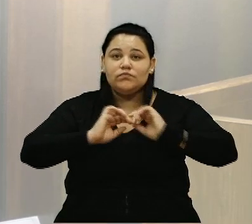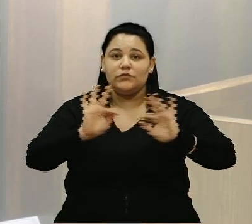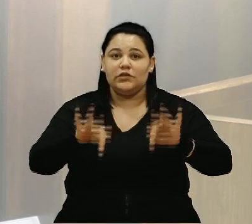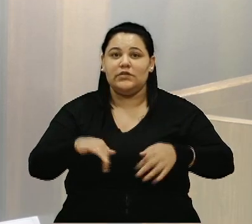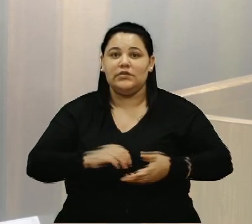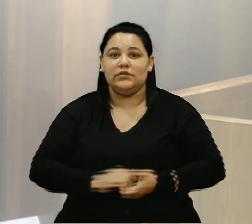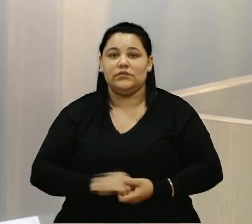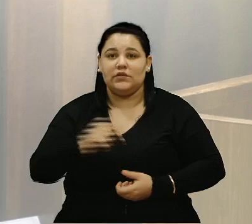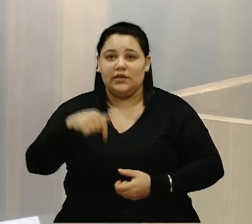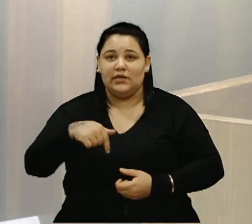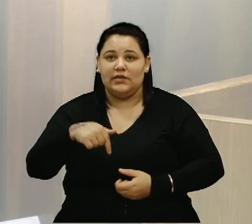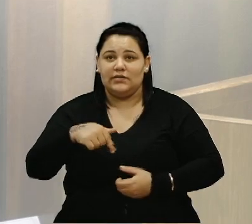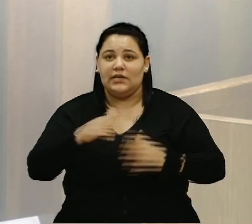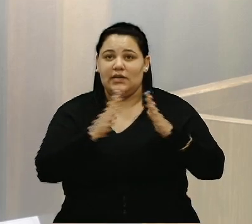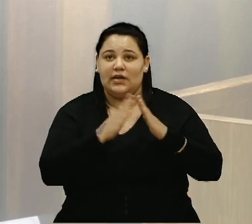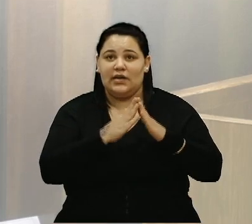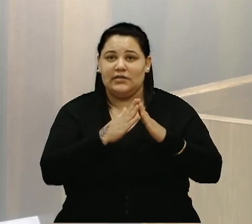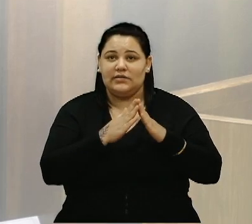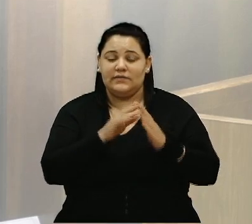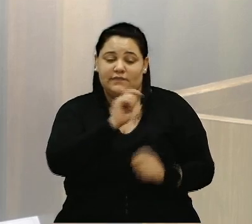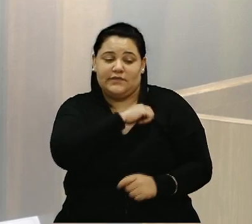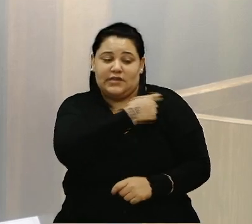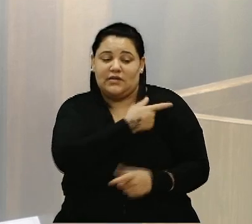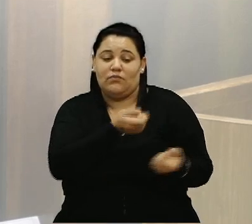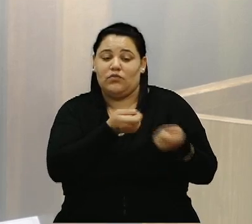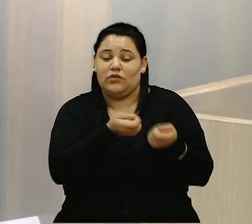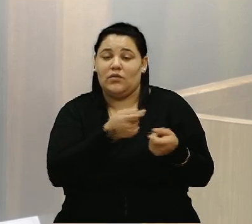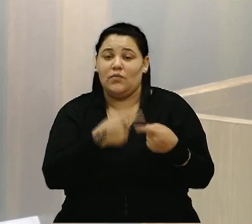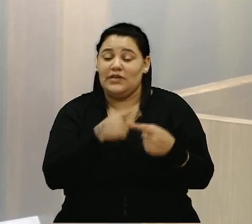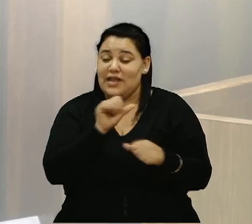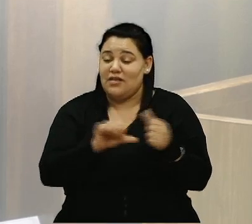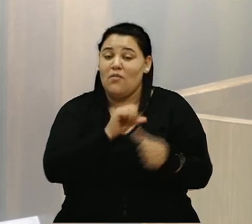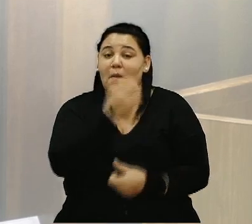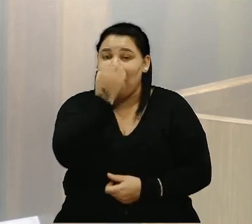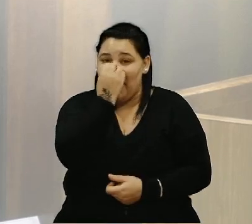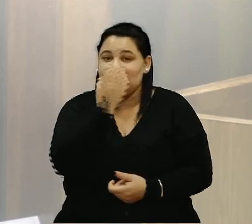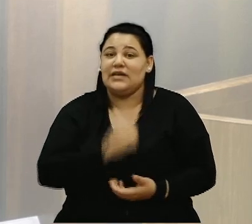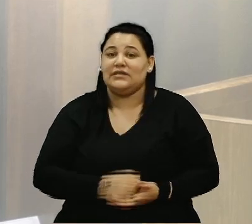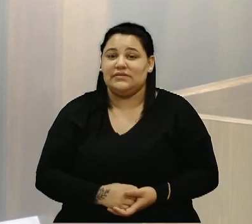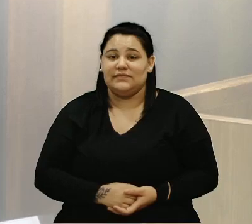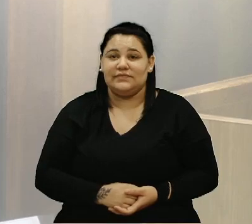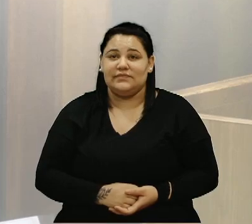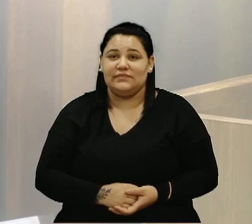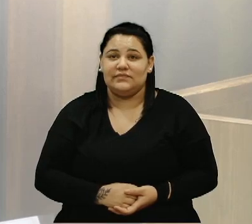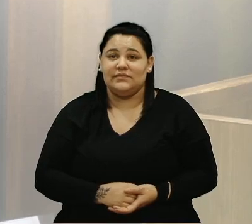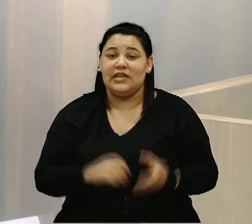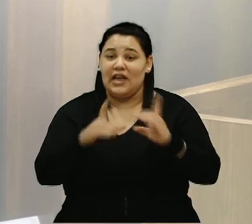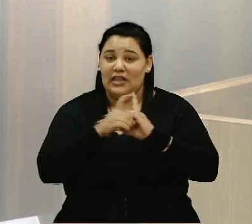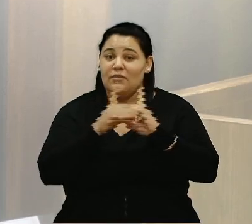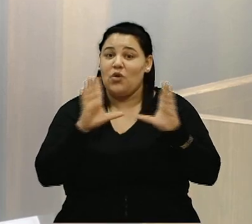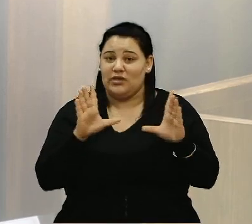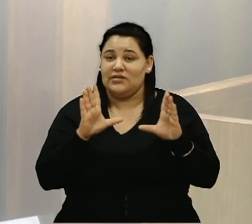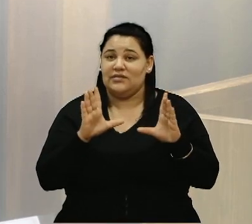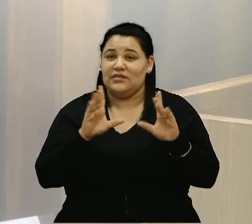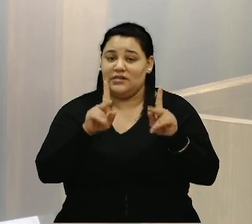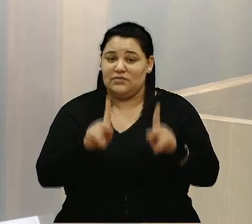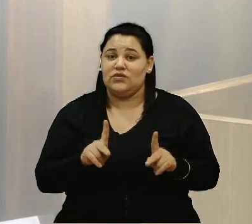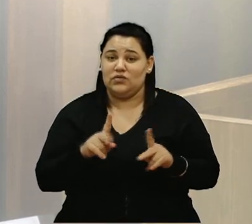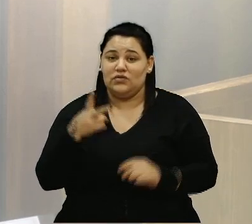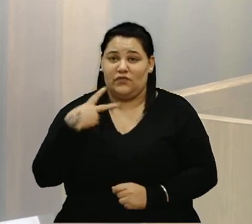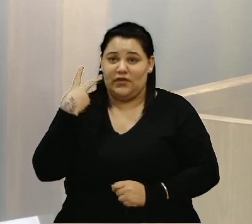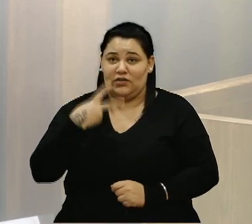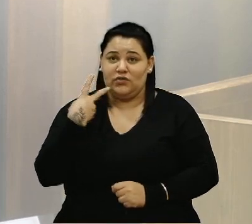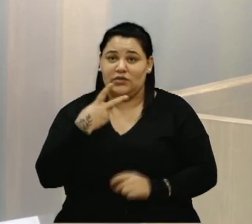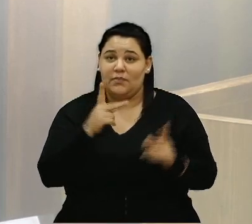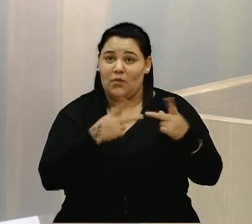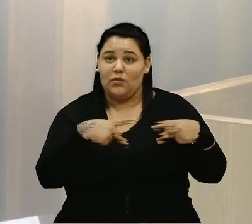que essa casa fiscalize. Porque está virando palhaçada. E na democracia, as pessoas, os vereadores, a